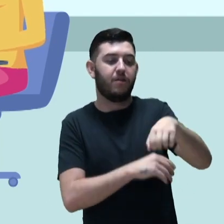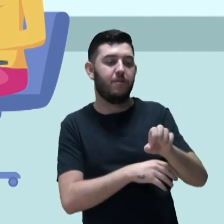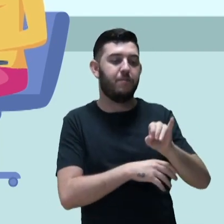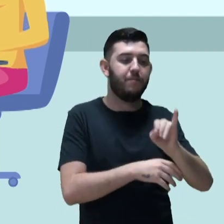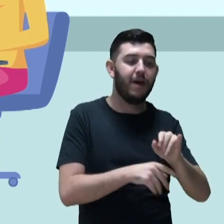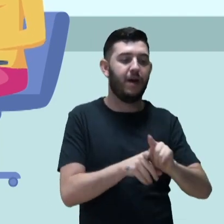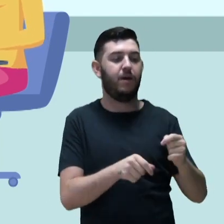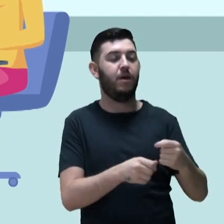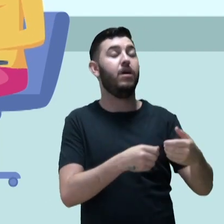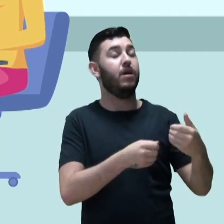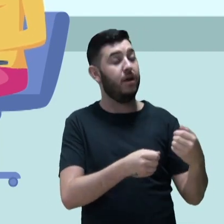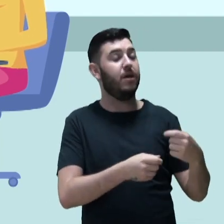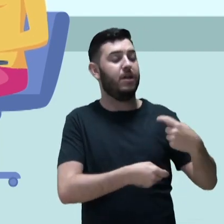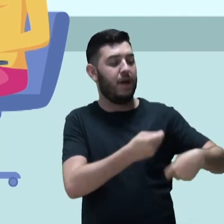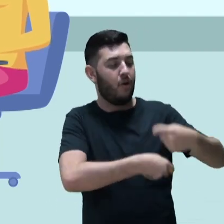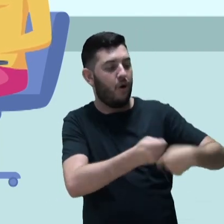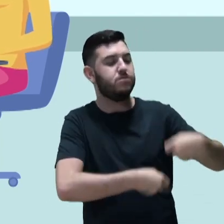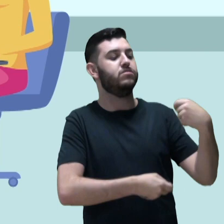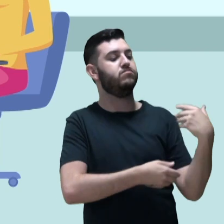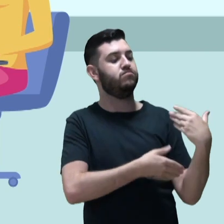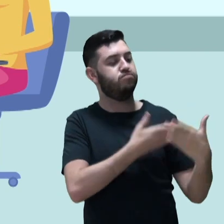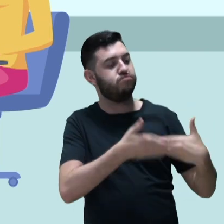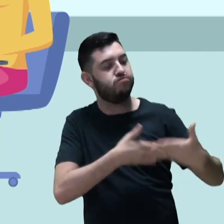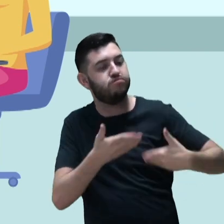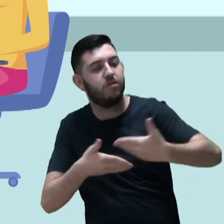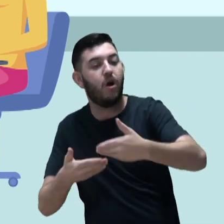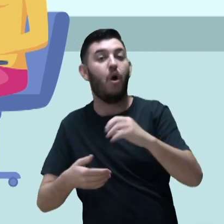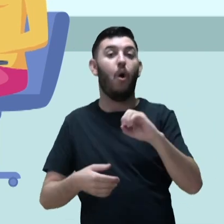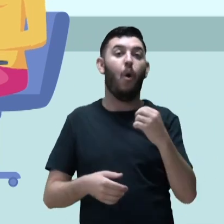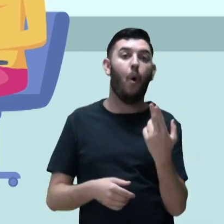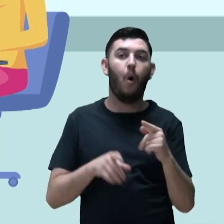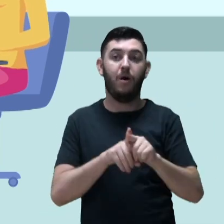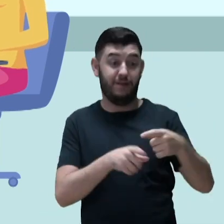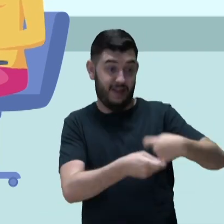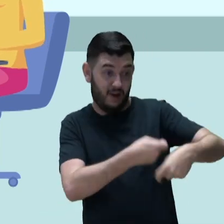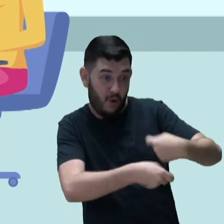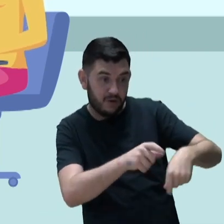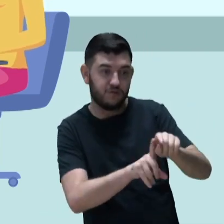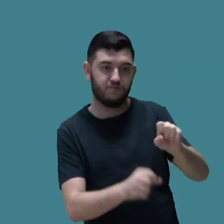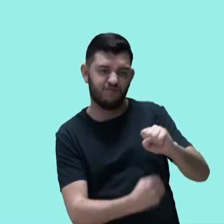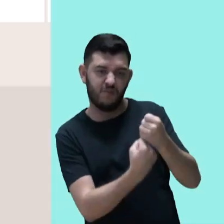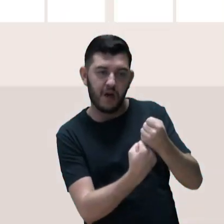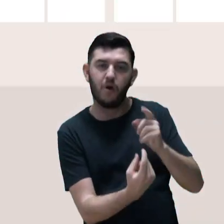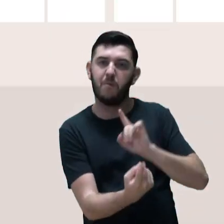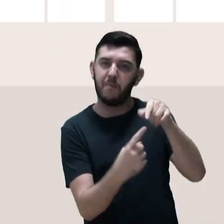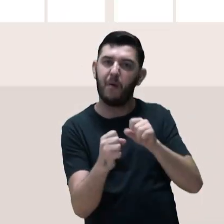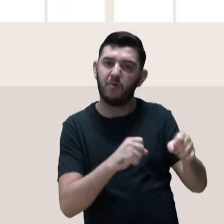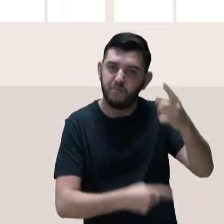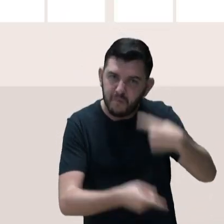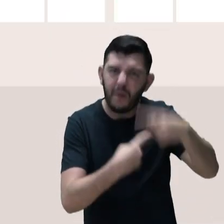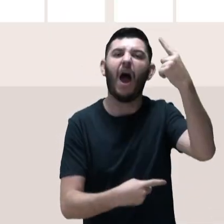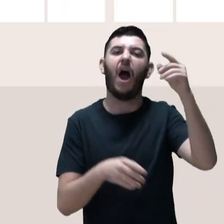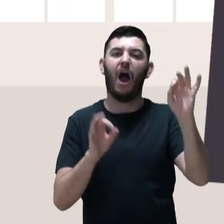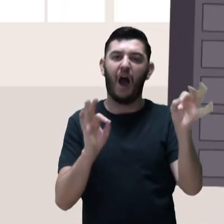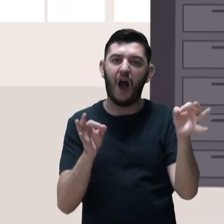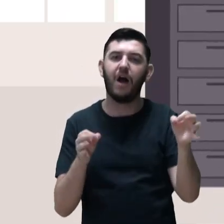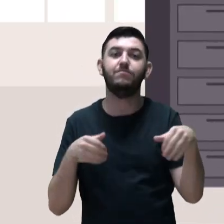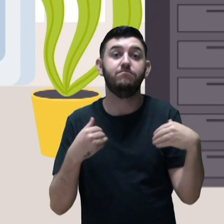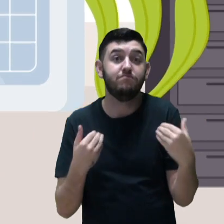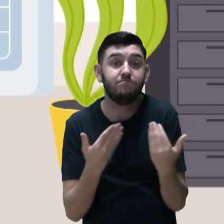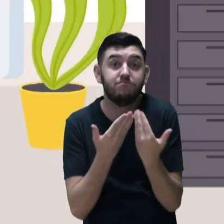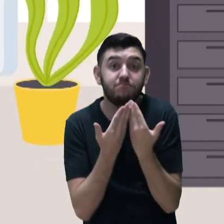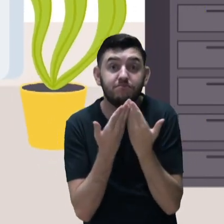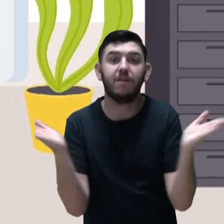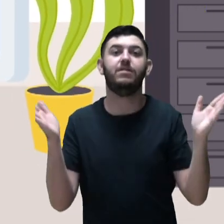poderão iniciar o próprio negócio ou fortalecer um negócio já existente. Essa é mais uma